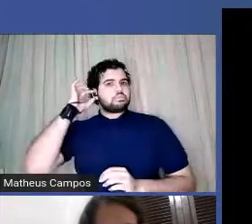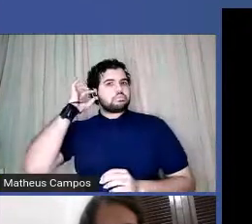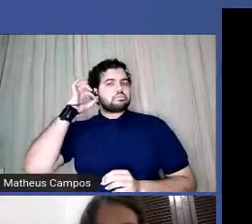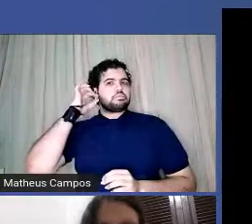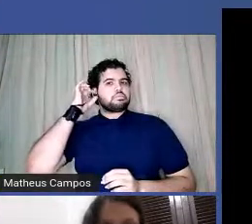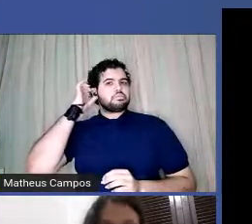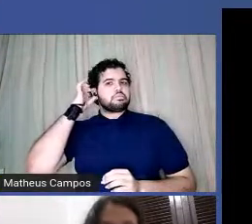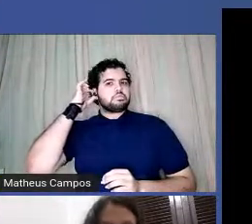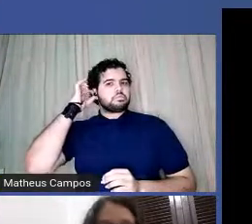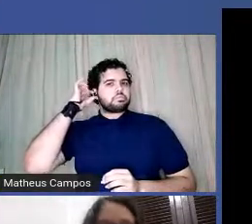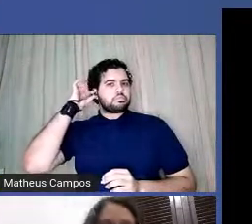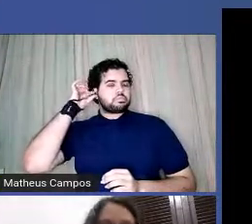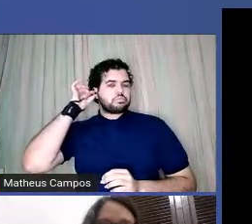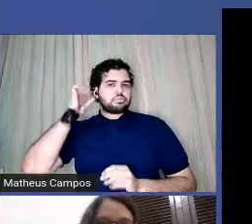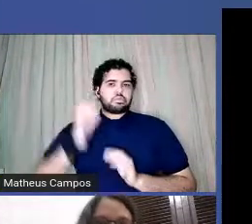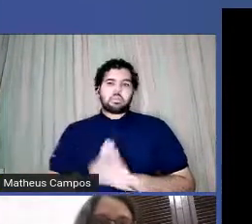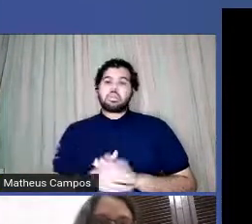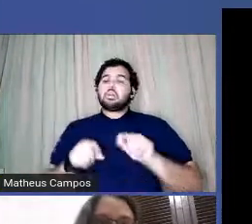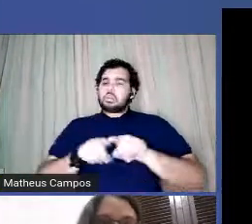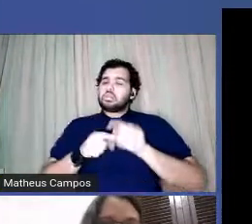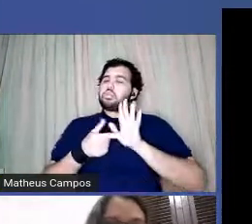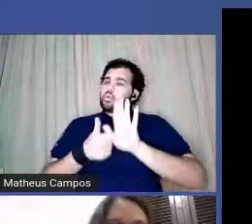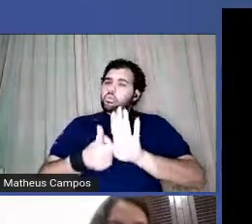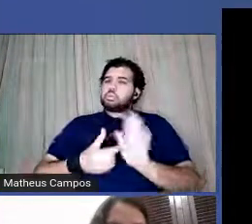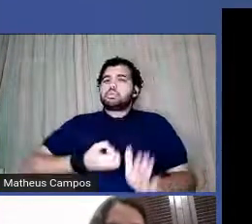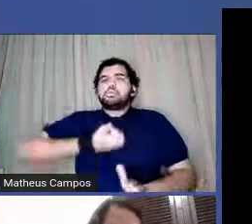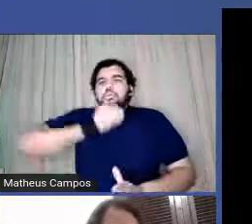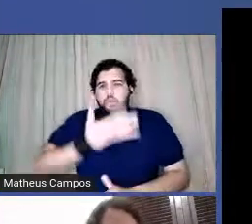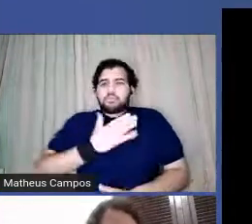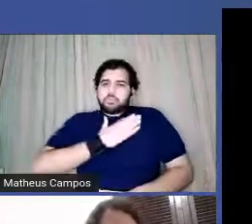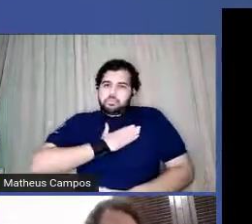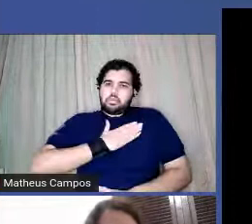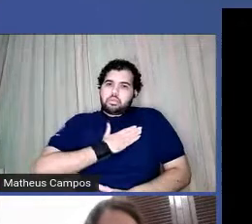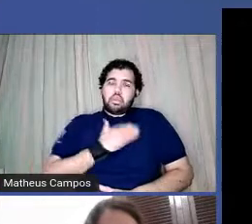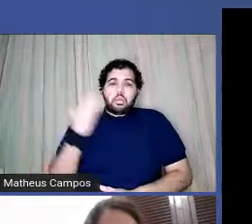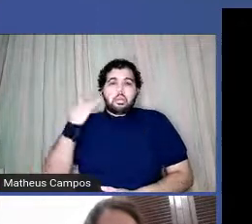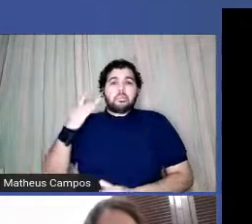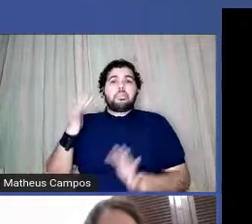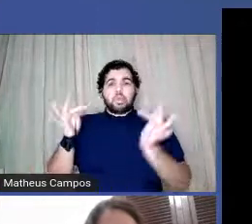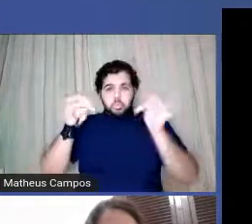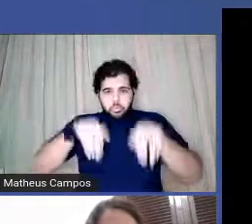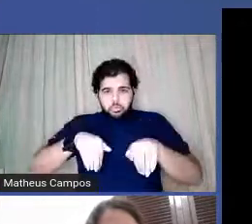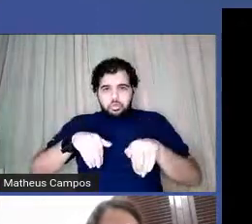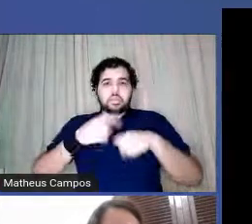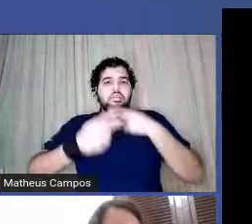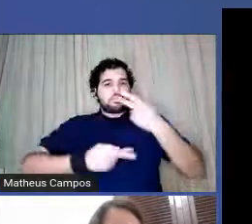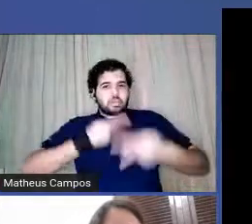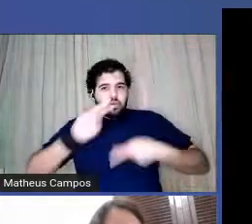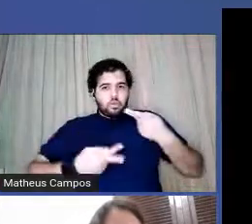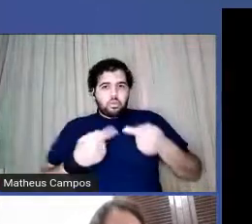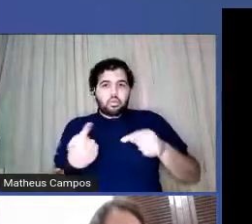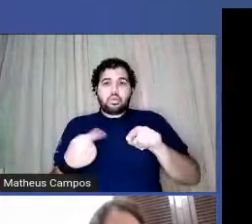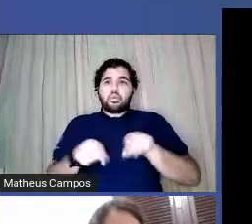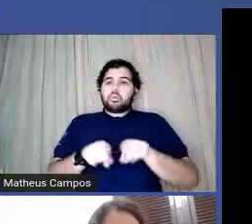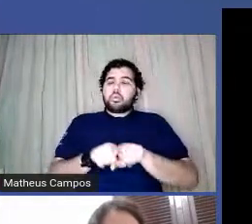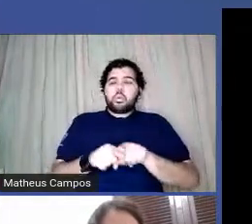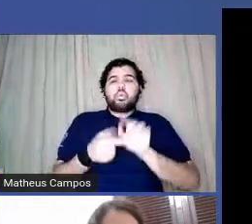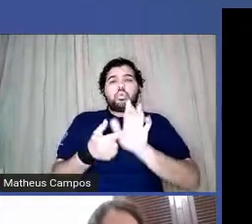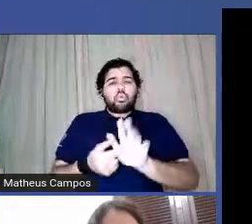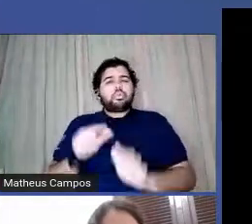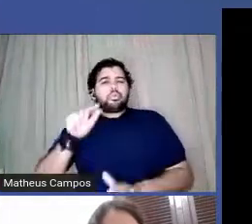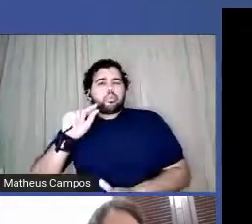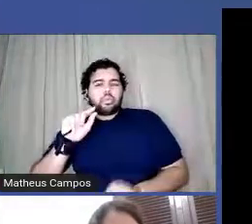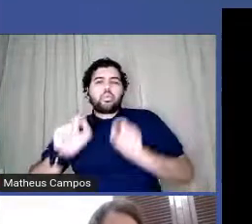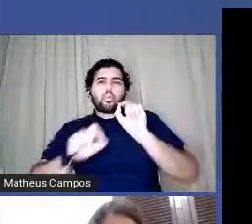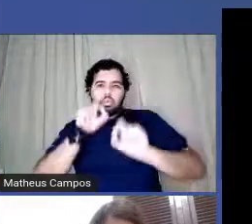E eu trouxe um poema meu gente para concluir essa fala trazendo um pouco do que tem sido